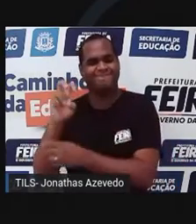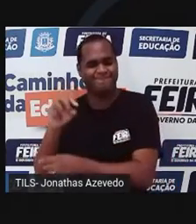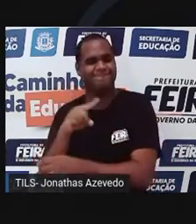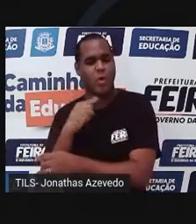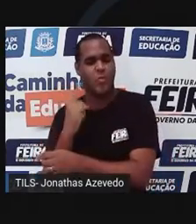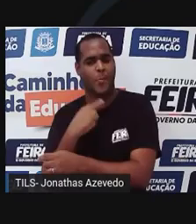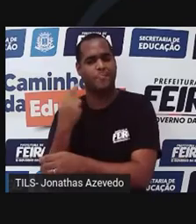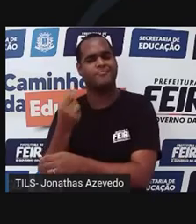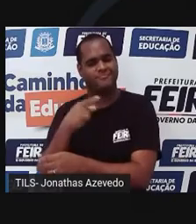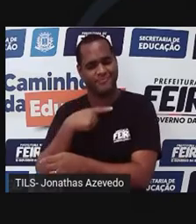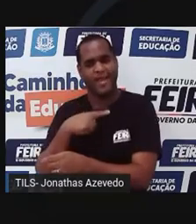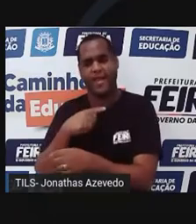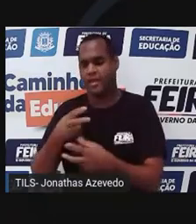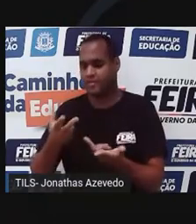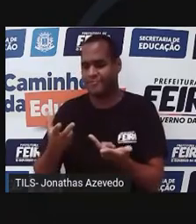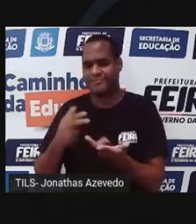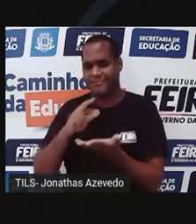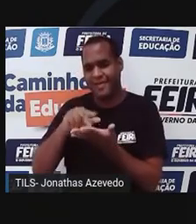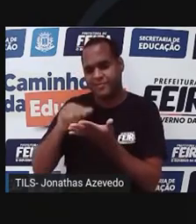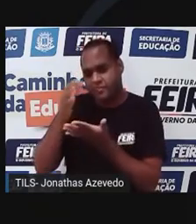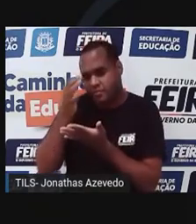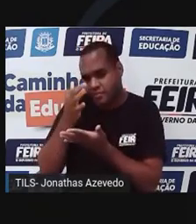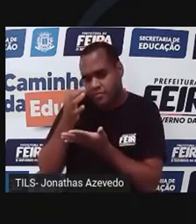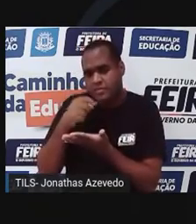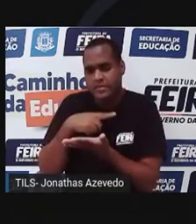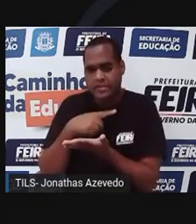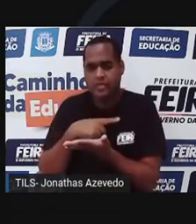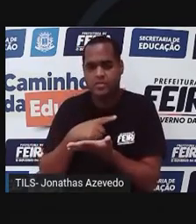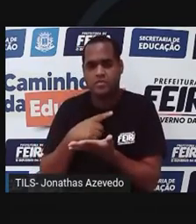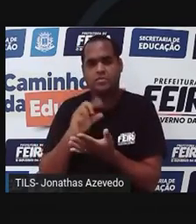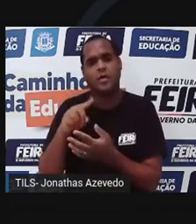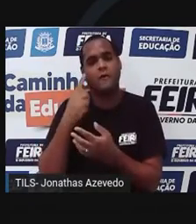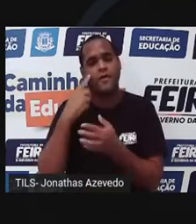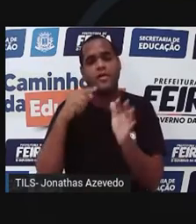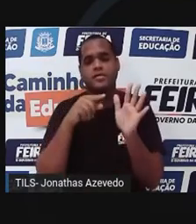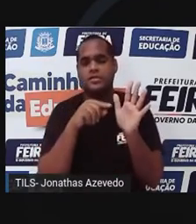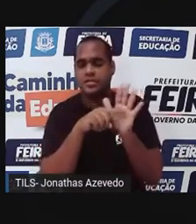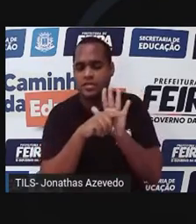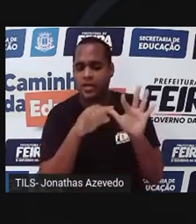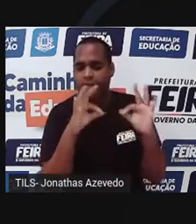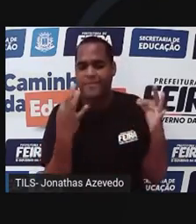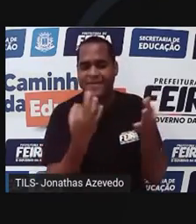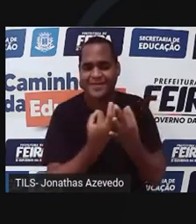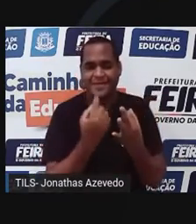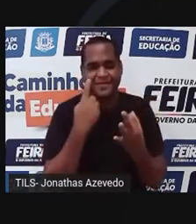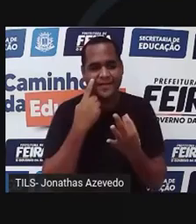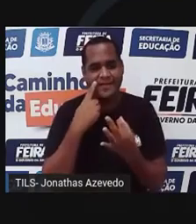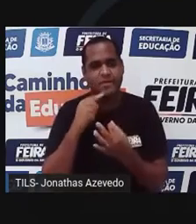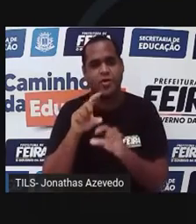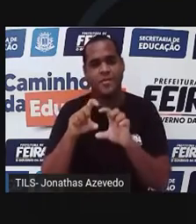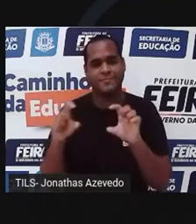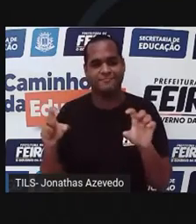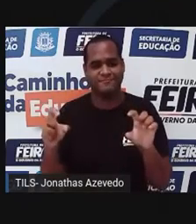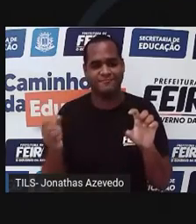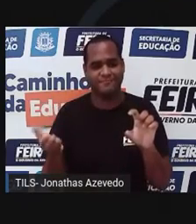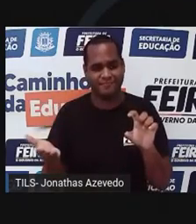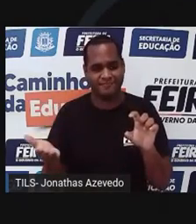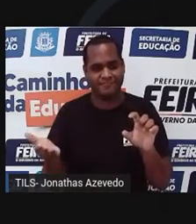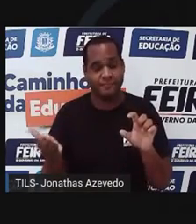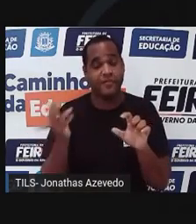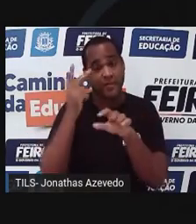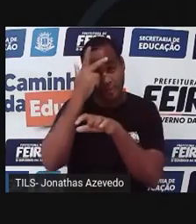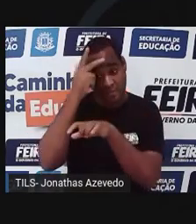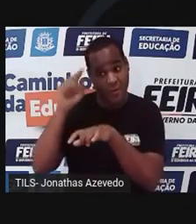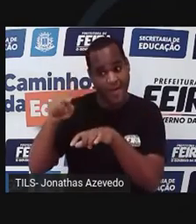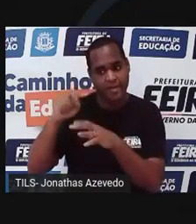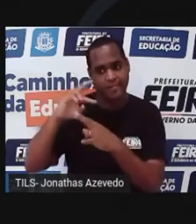tipos diferentes de tumores. Os pesquisadores diagnosticaram parte da família com a síndrome de Lifraumene. O portador dessa